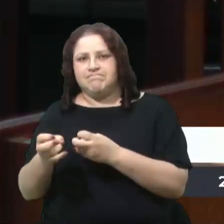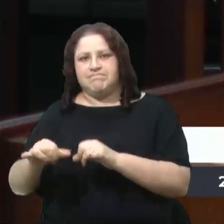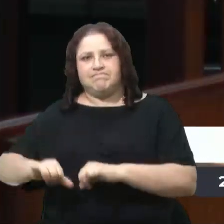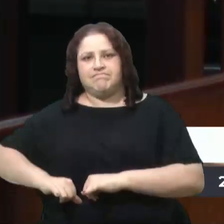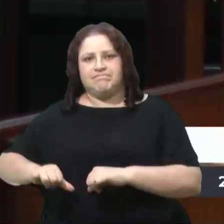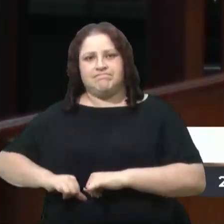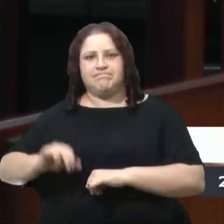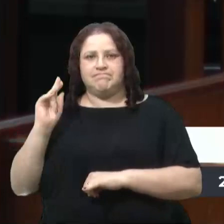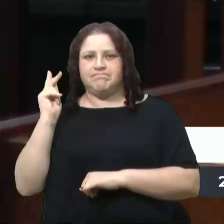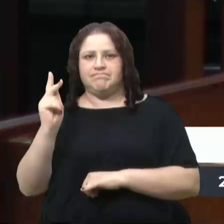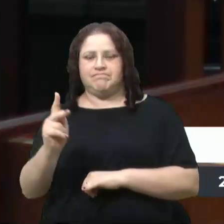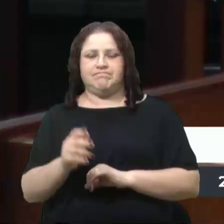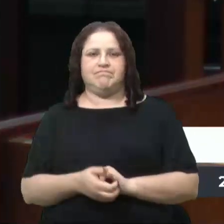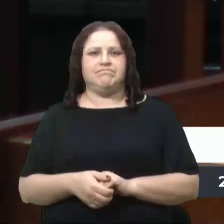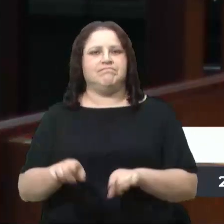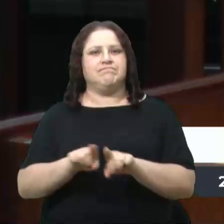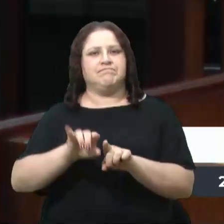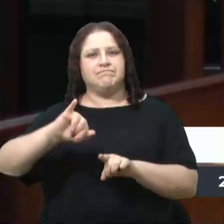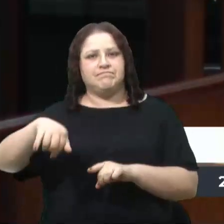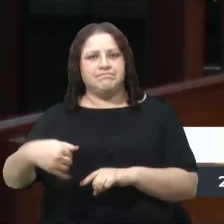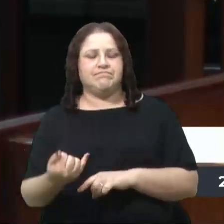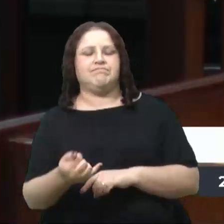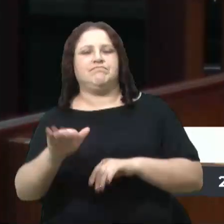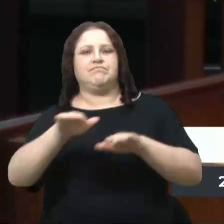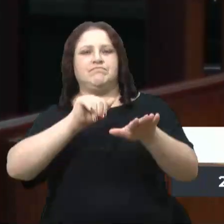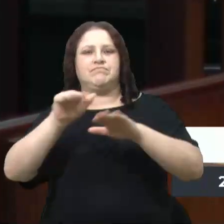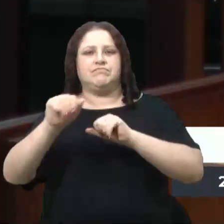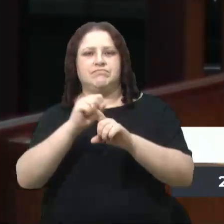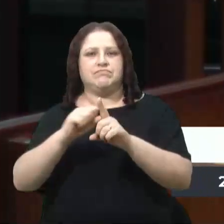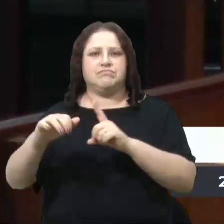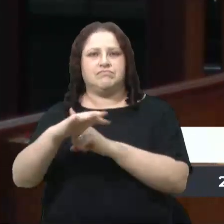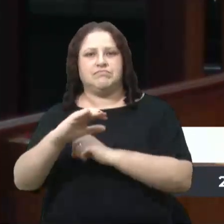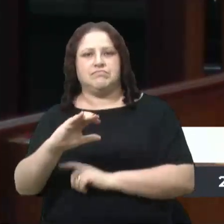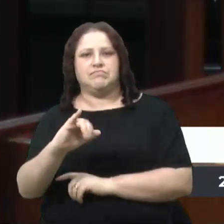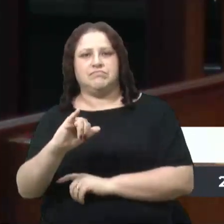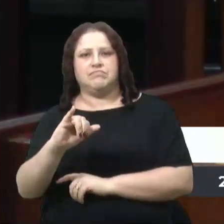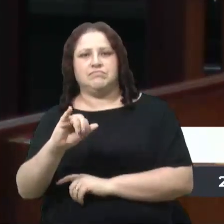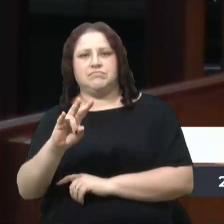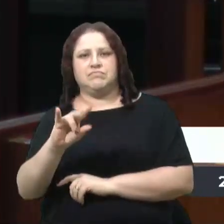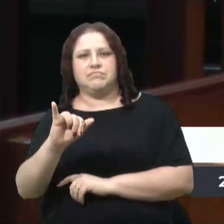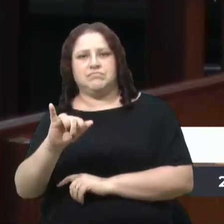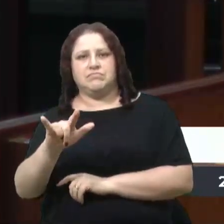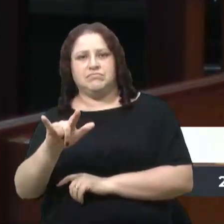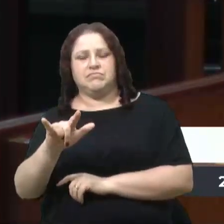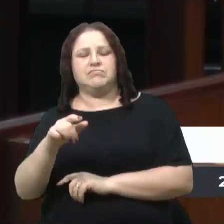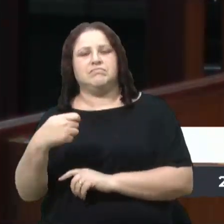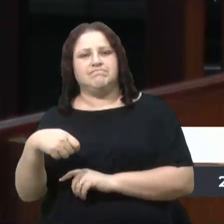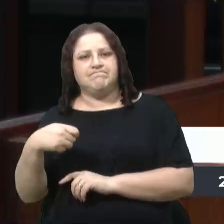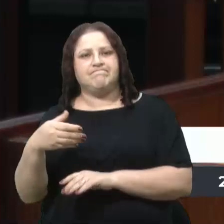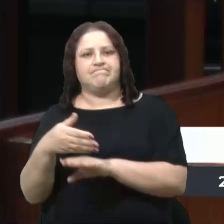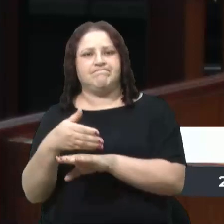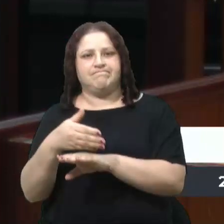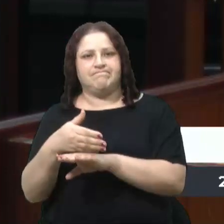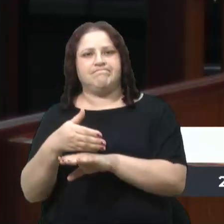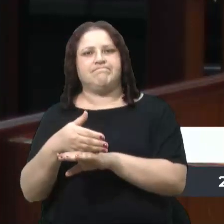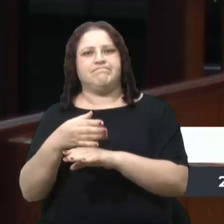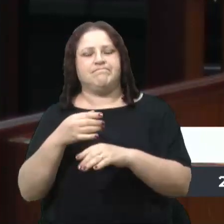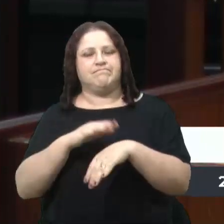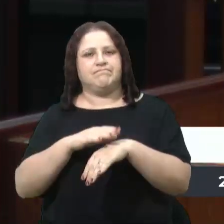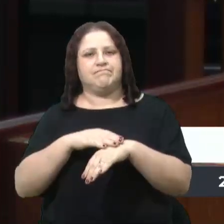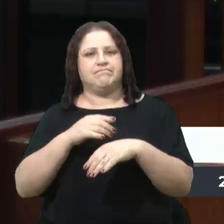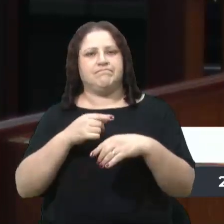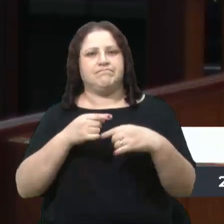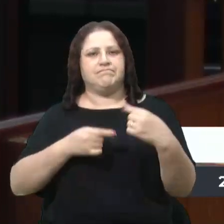aproveito também para conclamar a sociedade civil que precisa se fazer presente nesses debates.